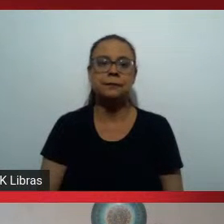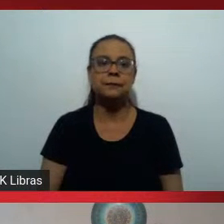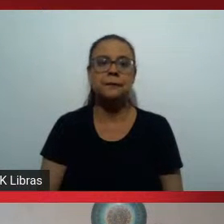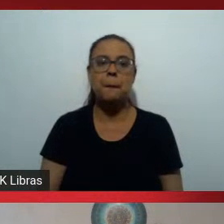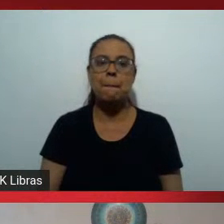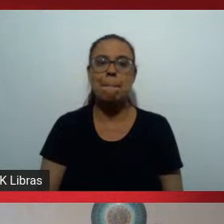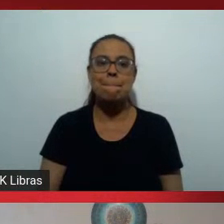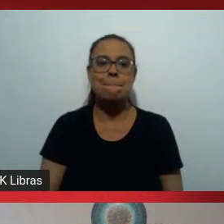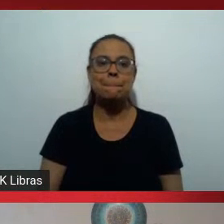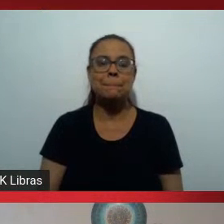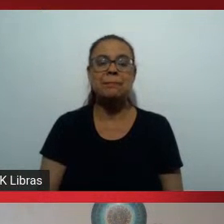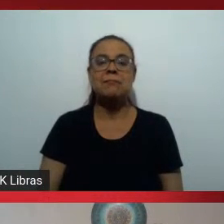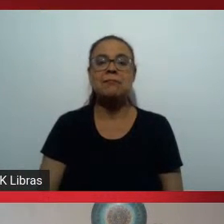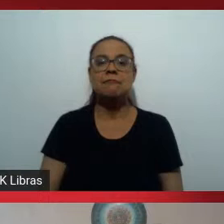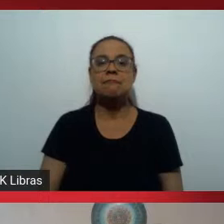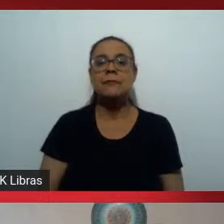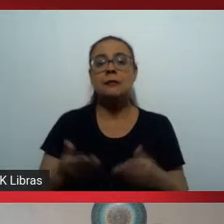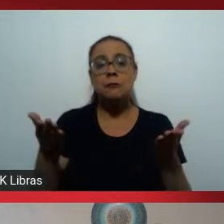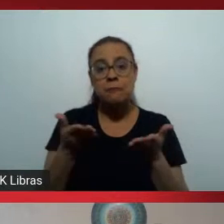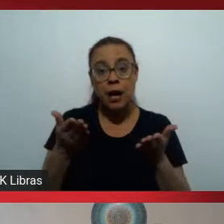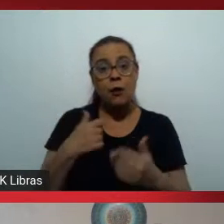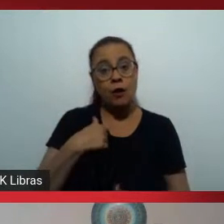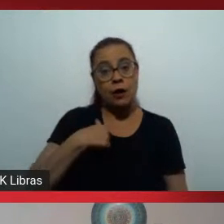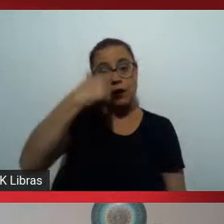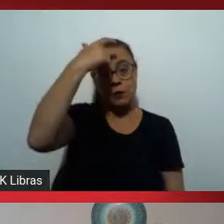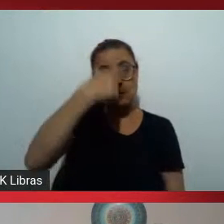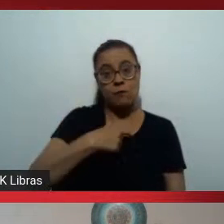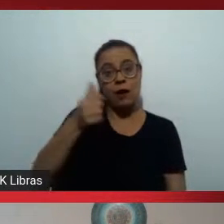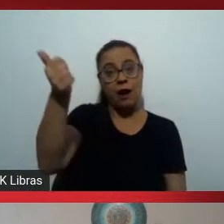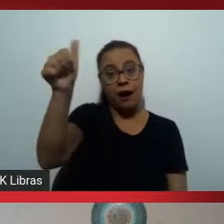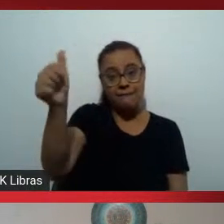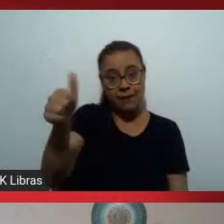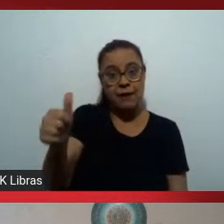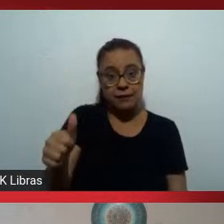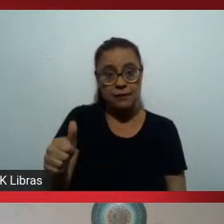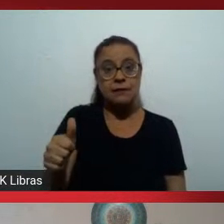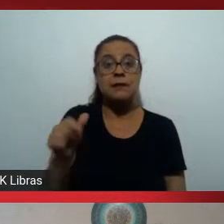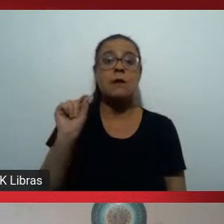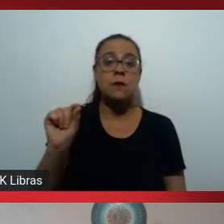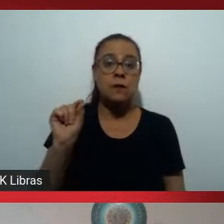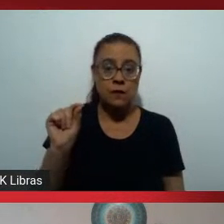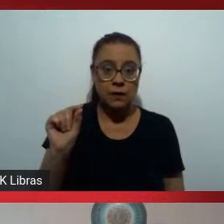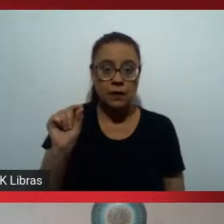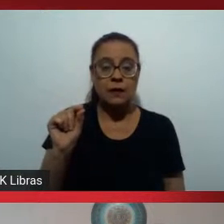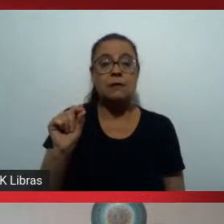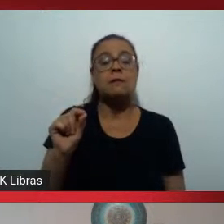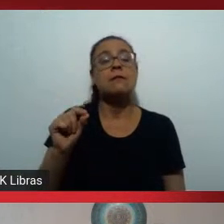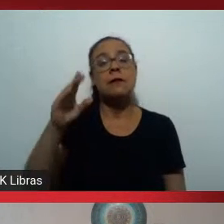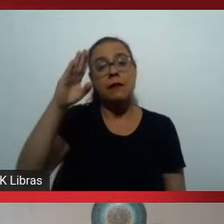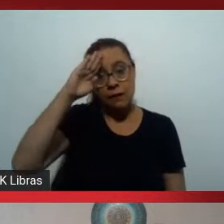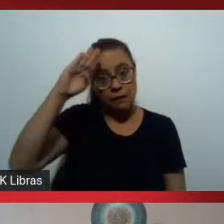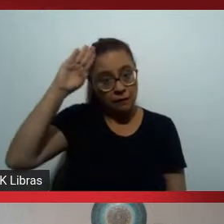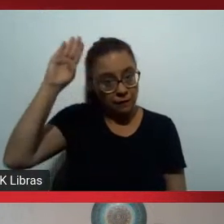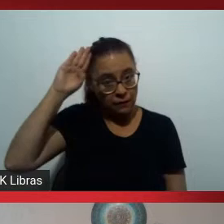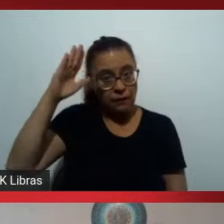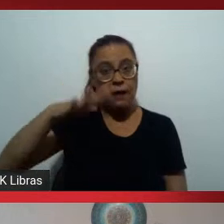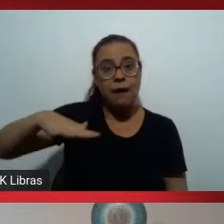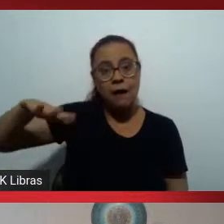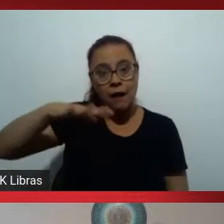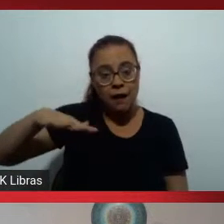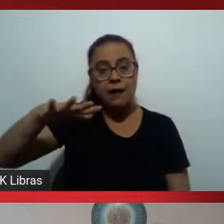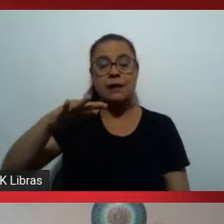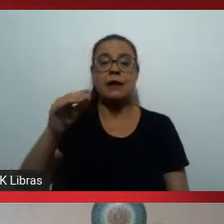baixa percepção, agora falando como avaliador, de que, embora as universidades introduzam a questão do